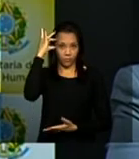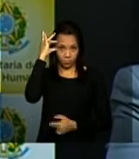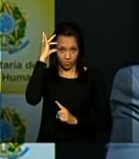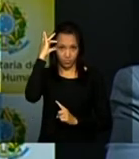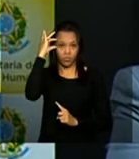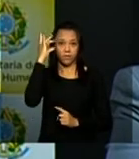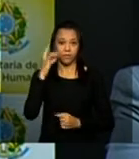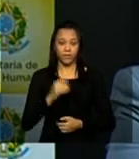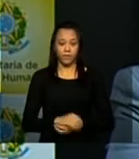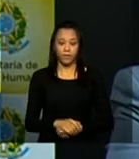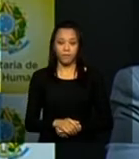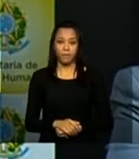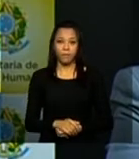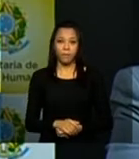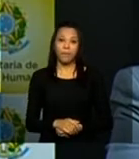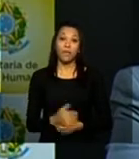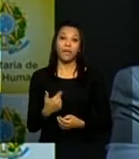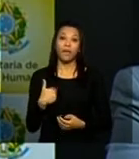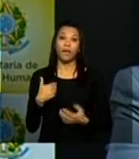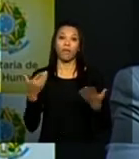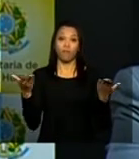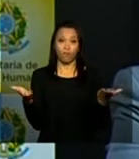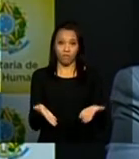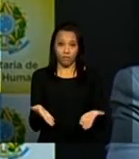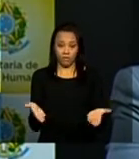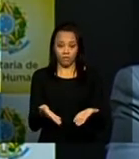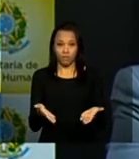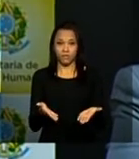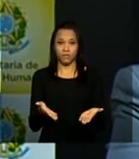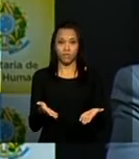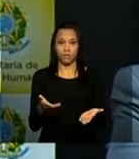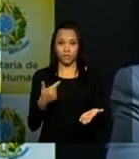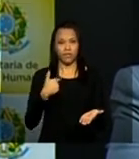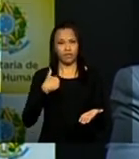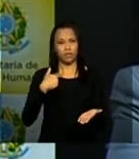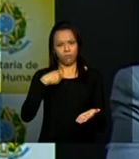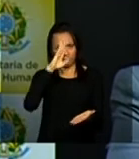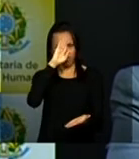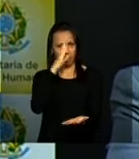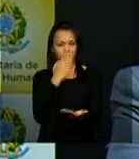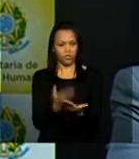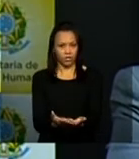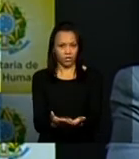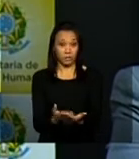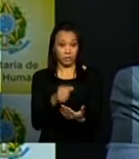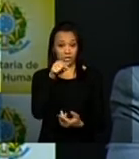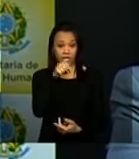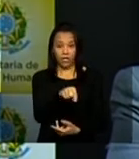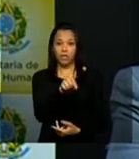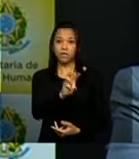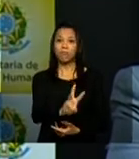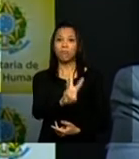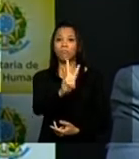e é nesse momento que eu considero que este portal